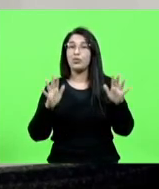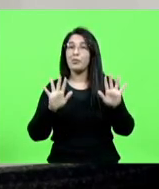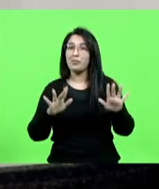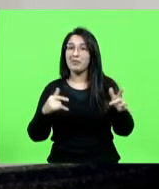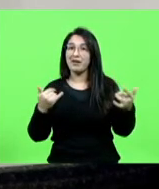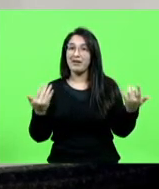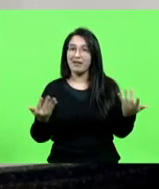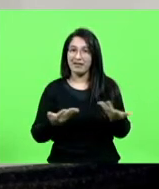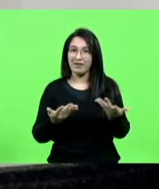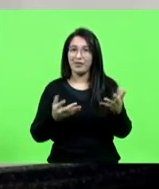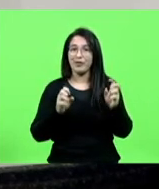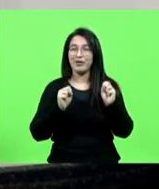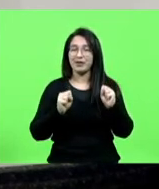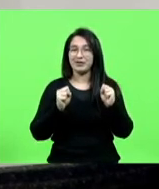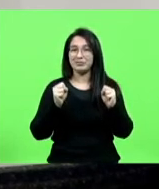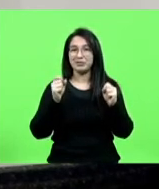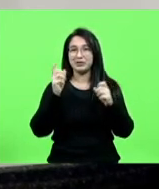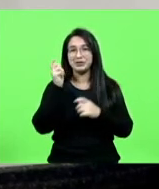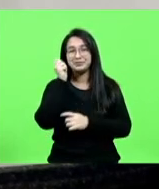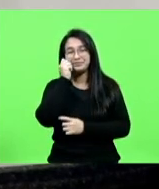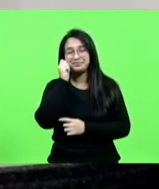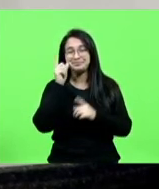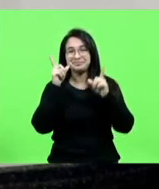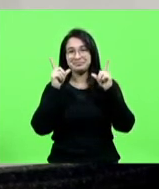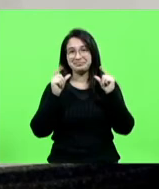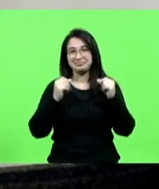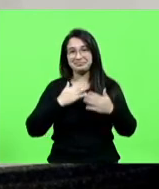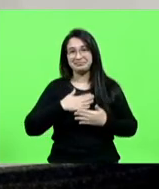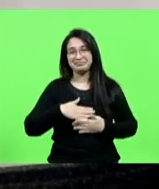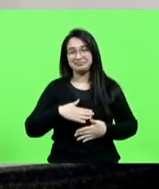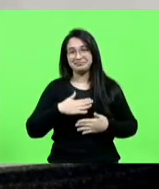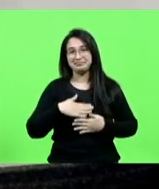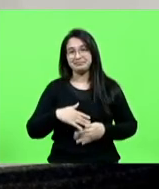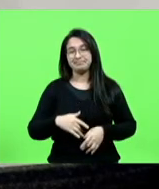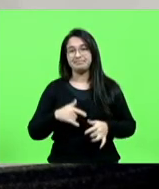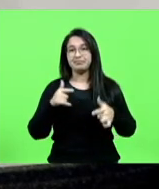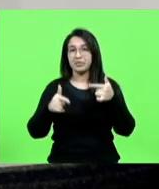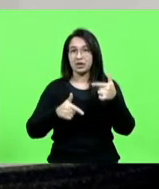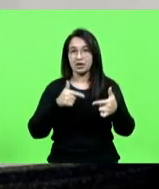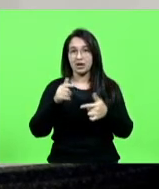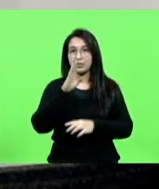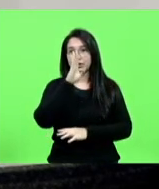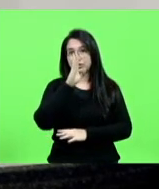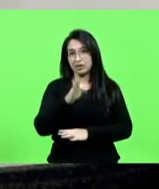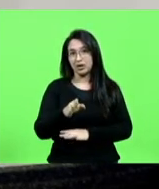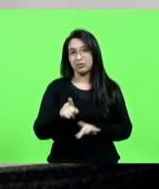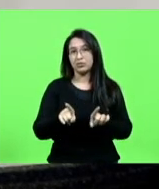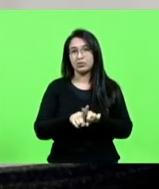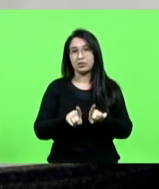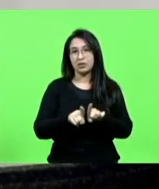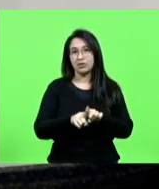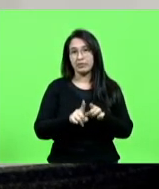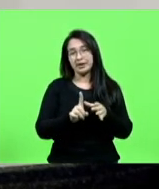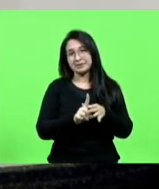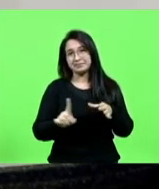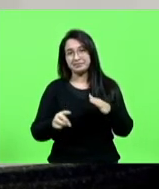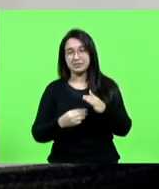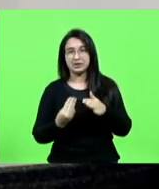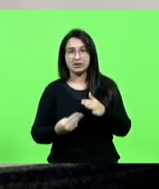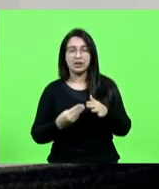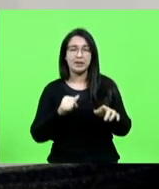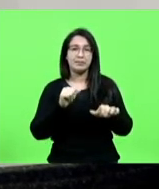tranquilo são empregos diretos e empregos indiretos significa a manutenção de um setor